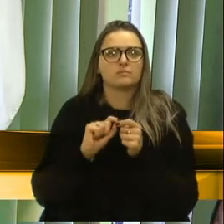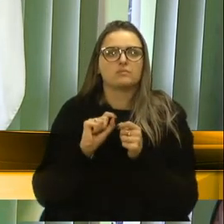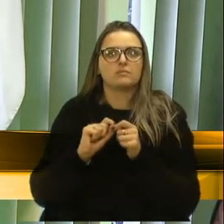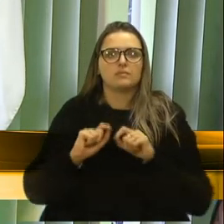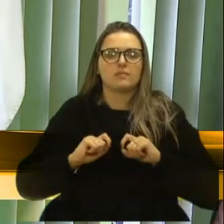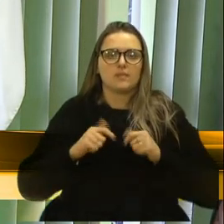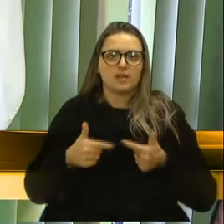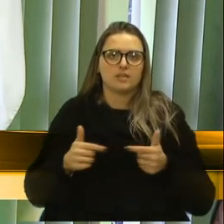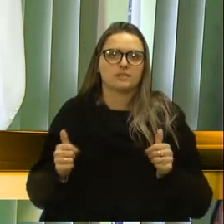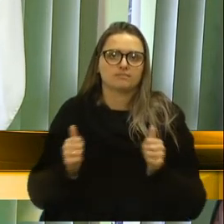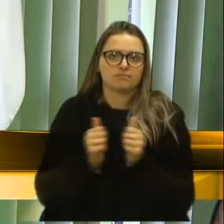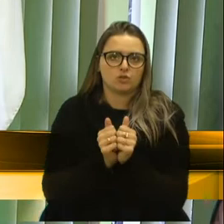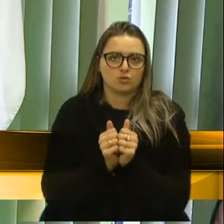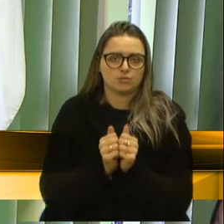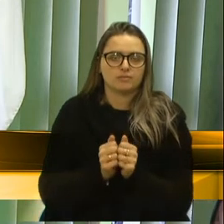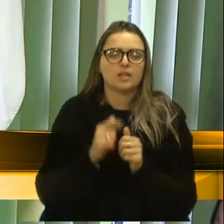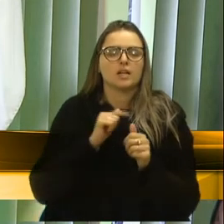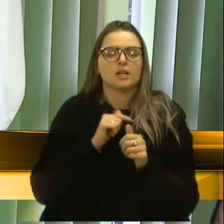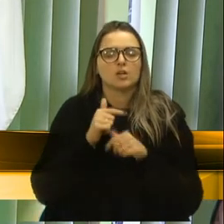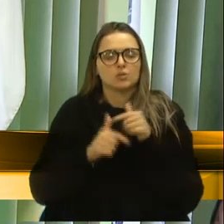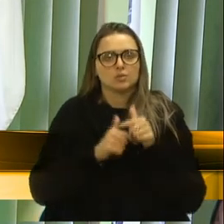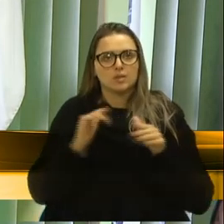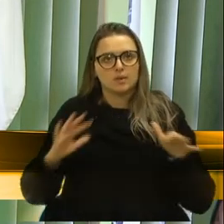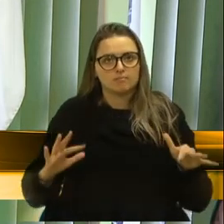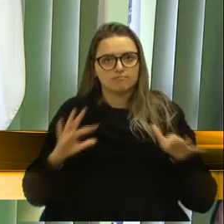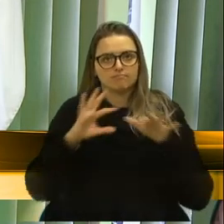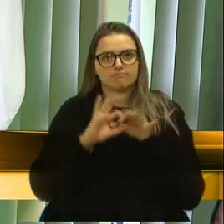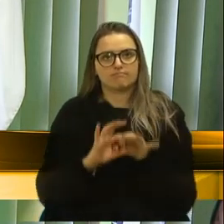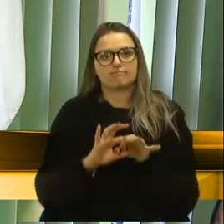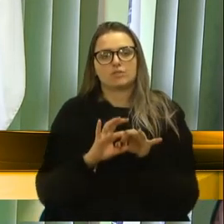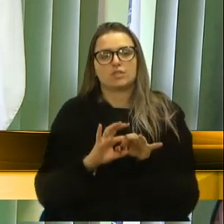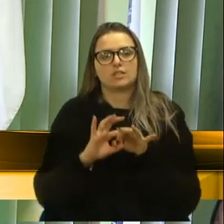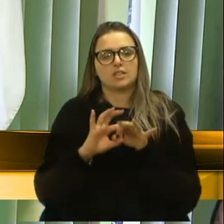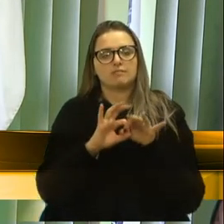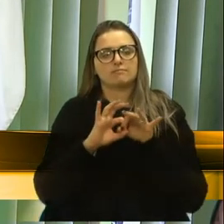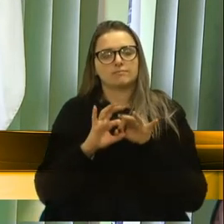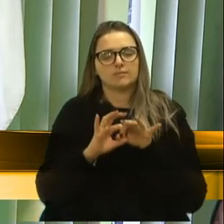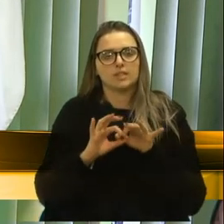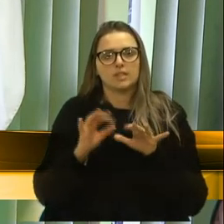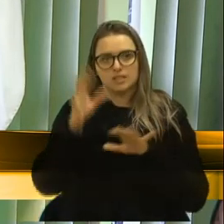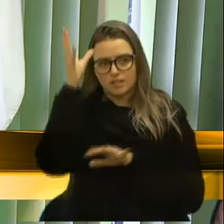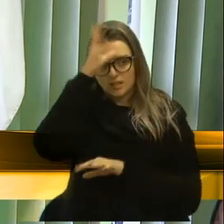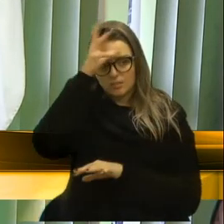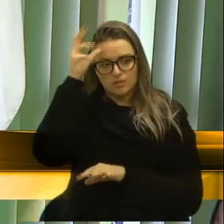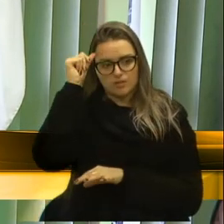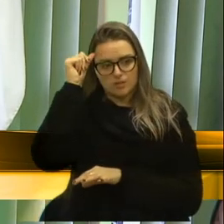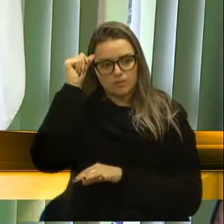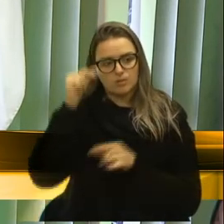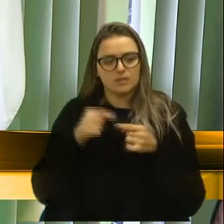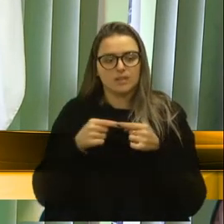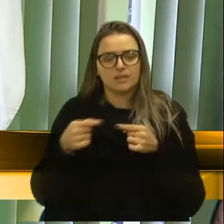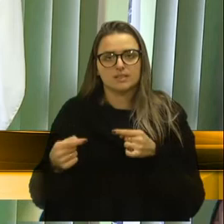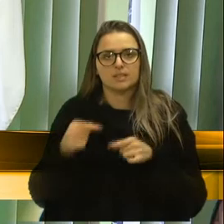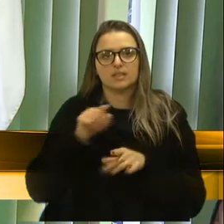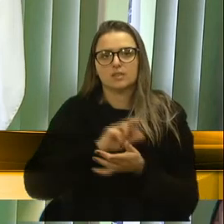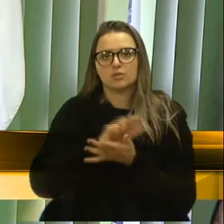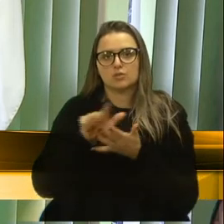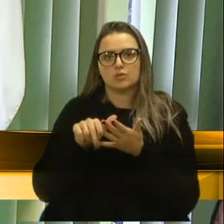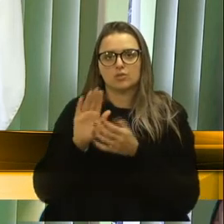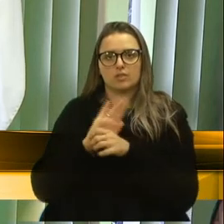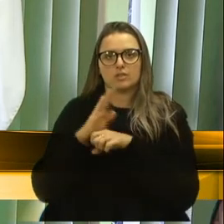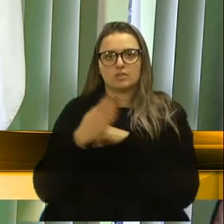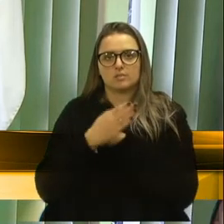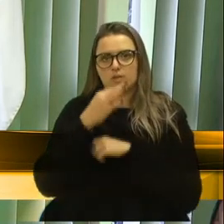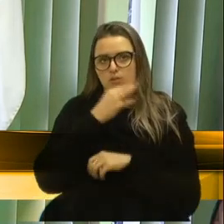ação em conjunto. Uma ação em conjunto aí muito importante que a Prefeitura vai estender nos diversos bairros de